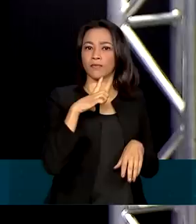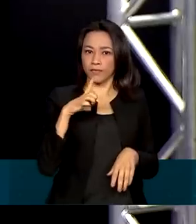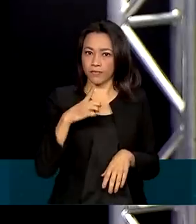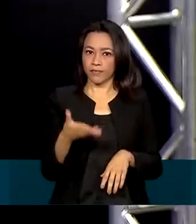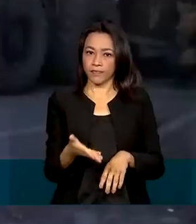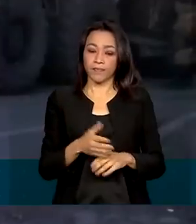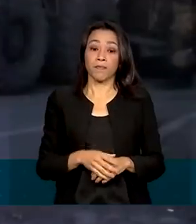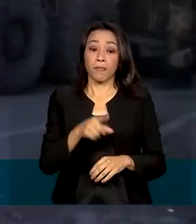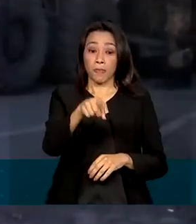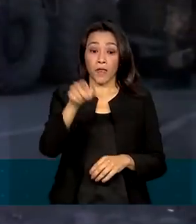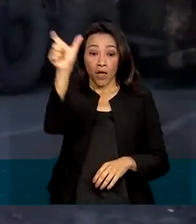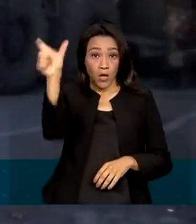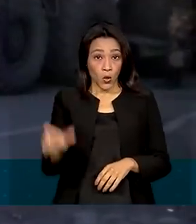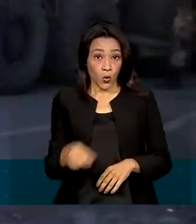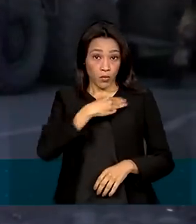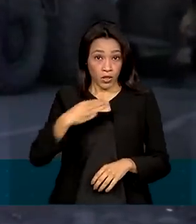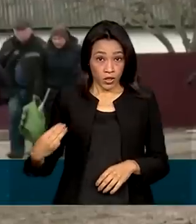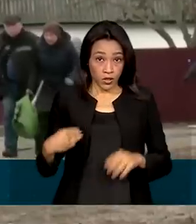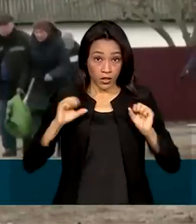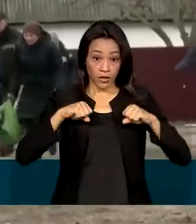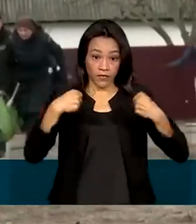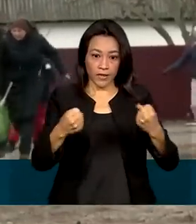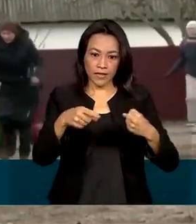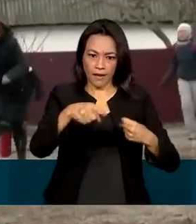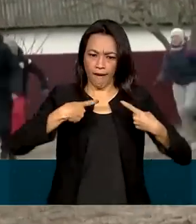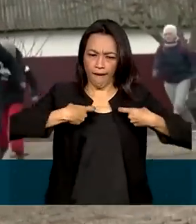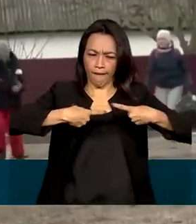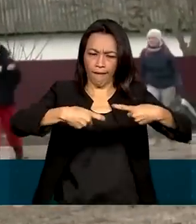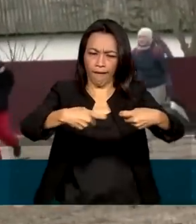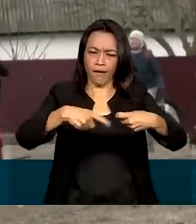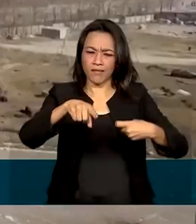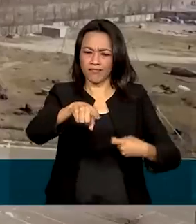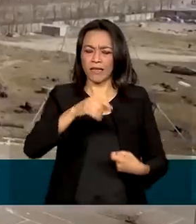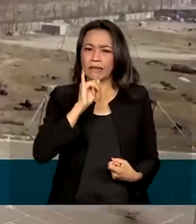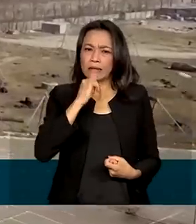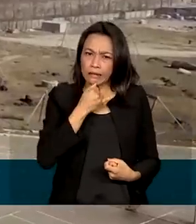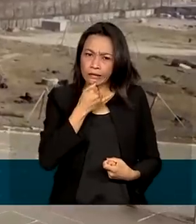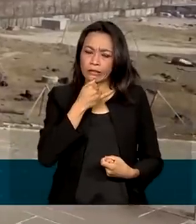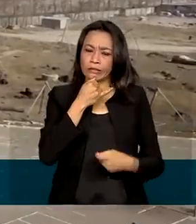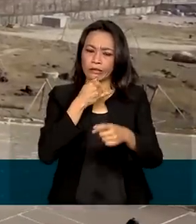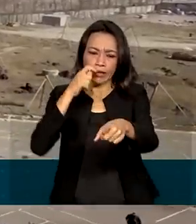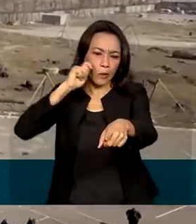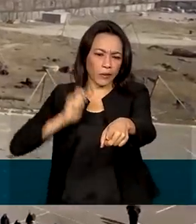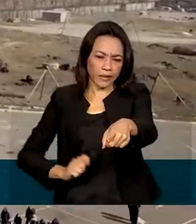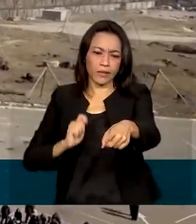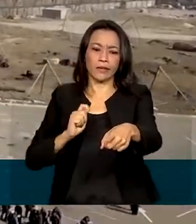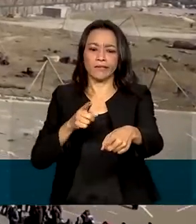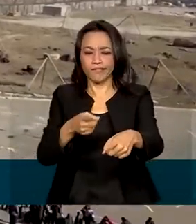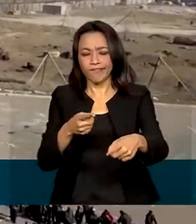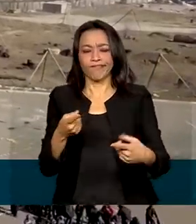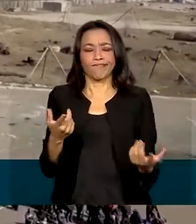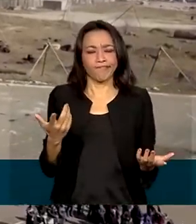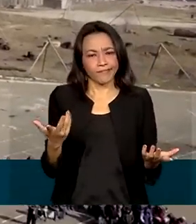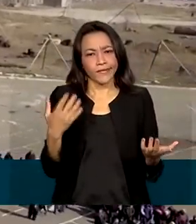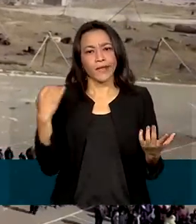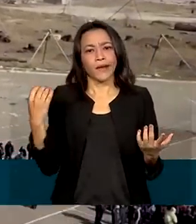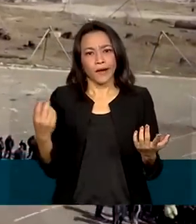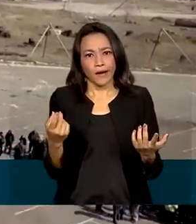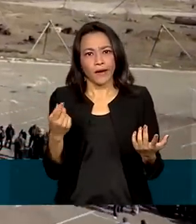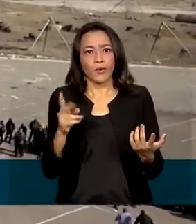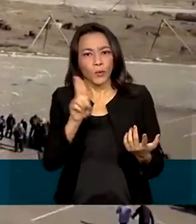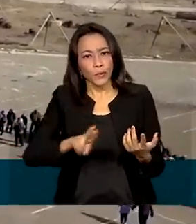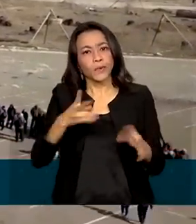da Defesa, a guerra na Ucrânia é um triste lembrete sobre a importância da tecnologia na